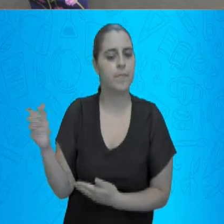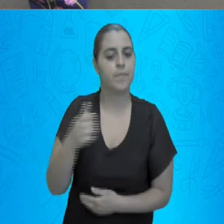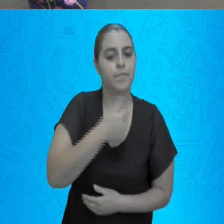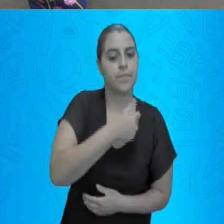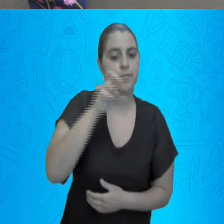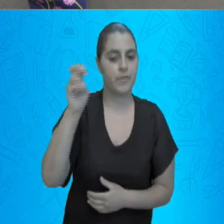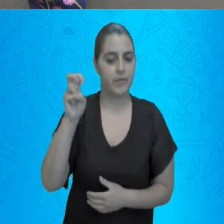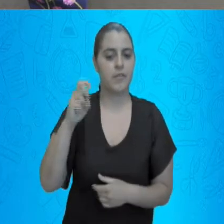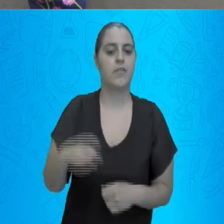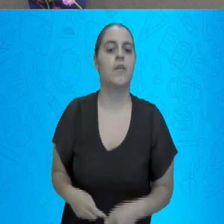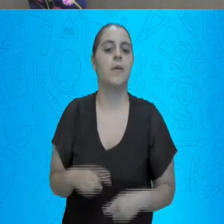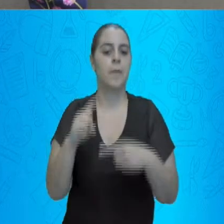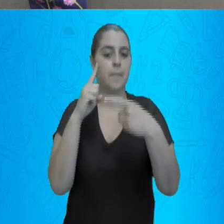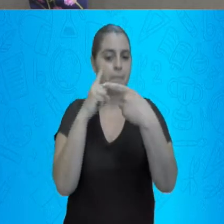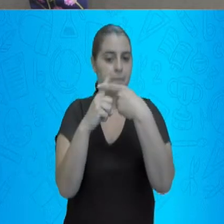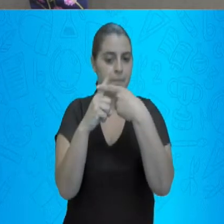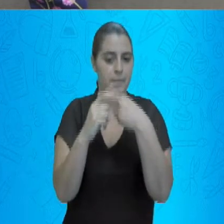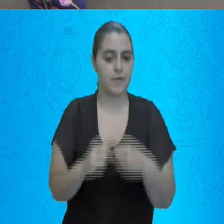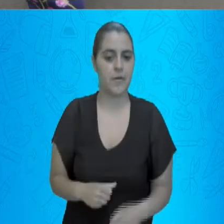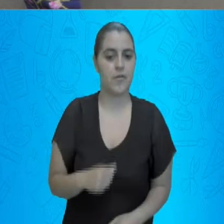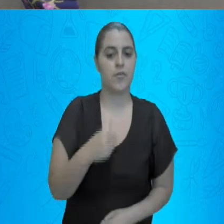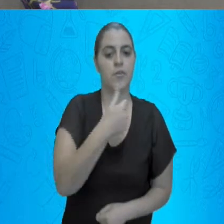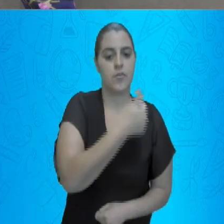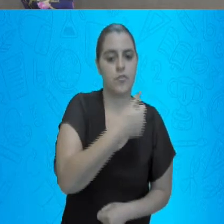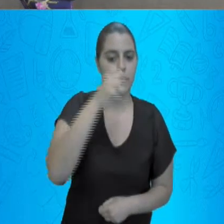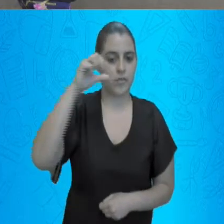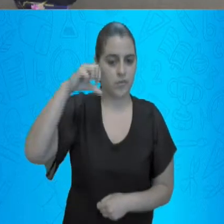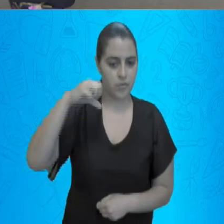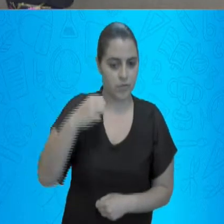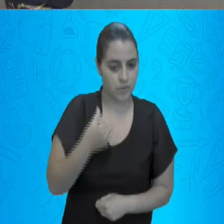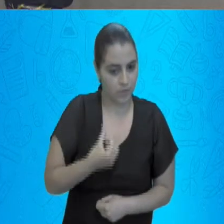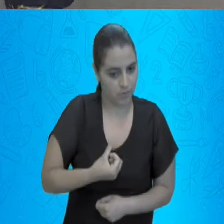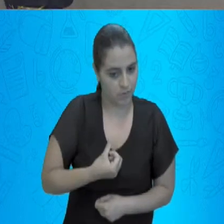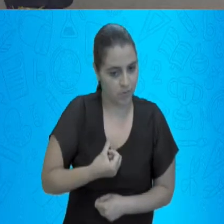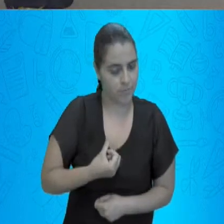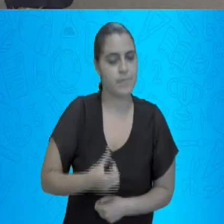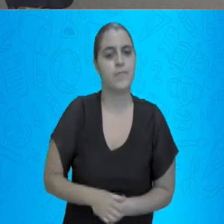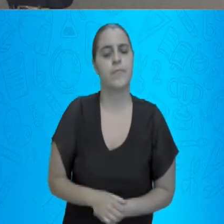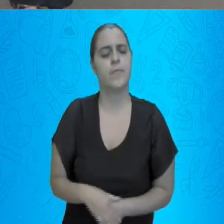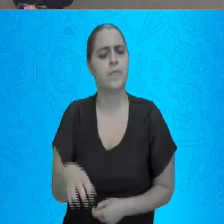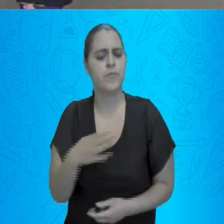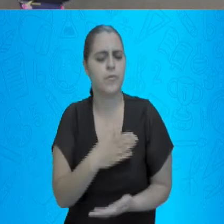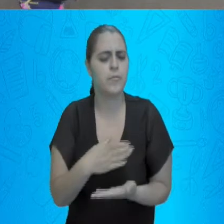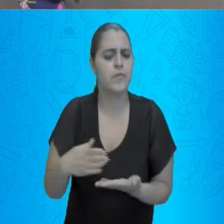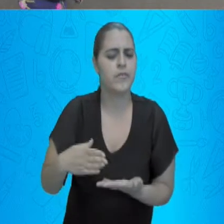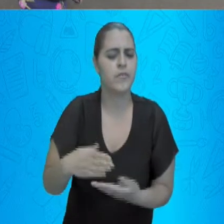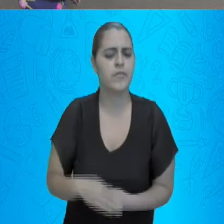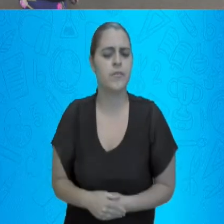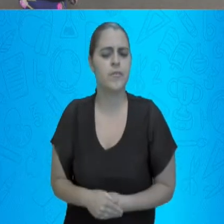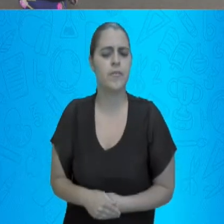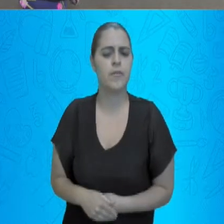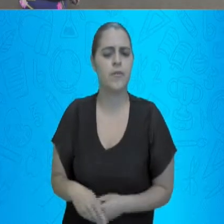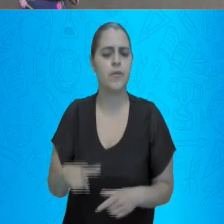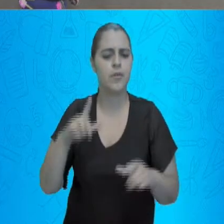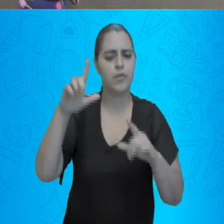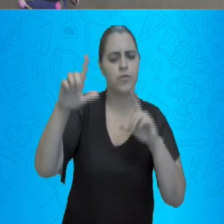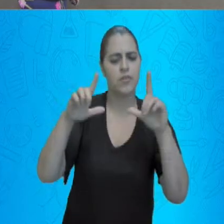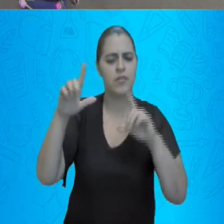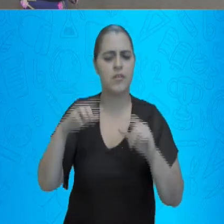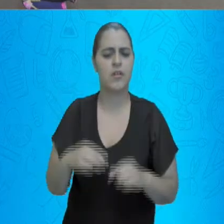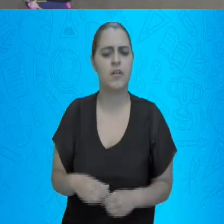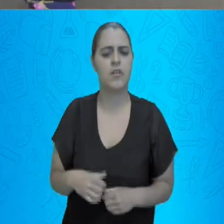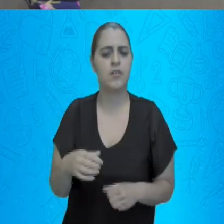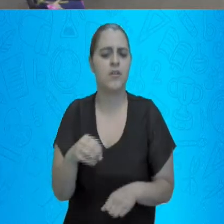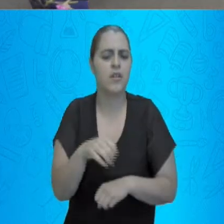15 mais 16. Então, nós vamos começar com o que o slide está nos